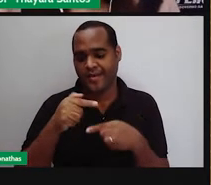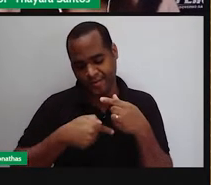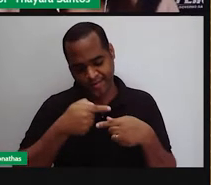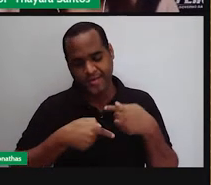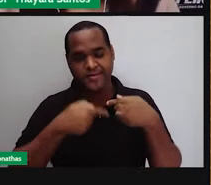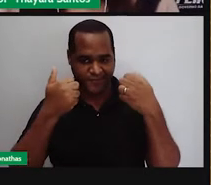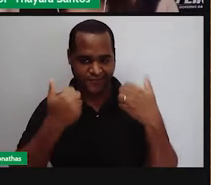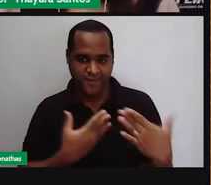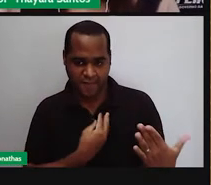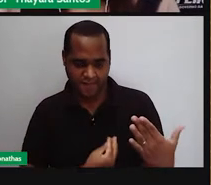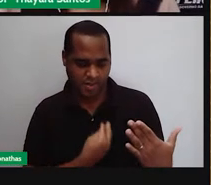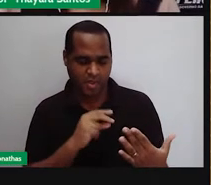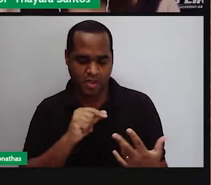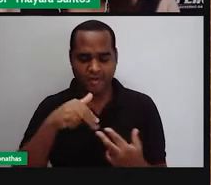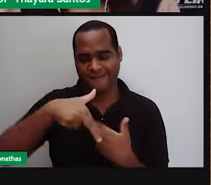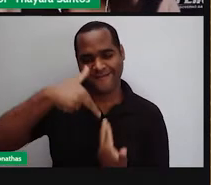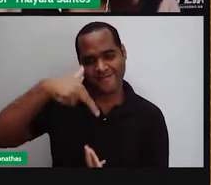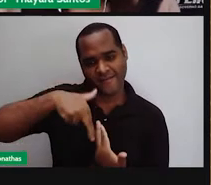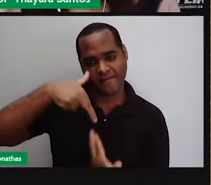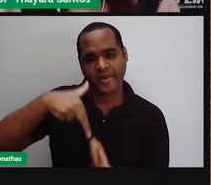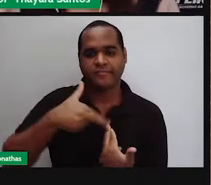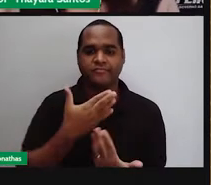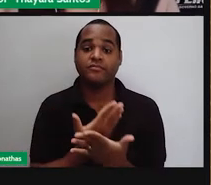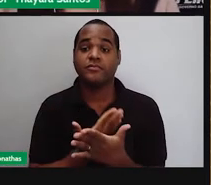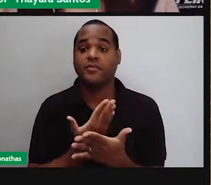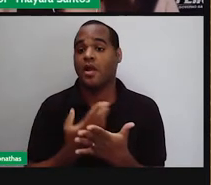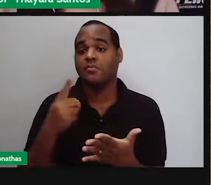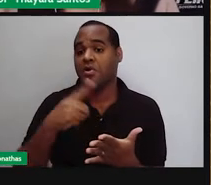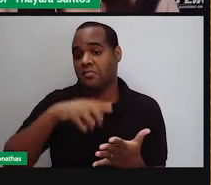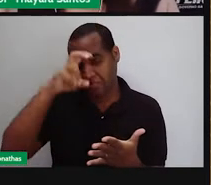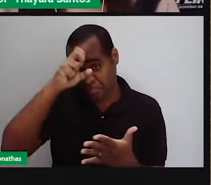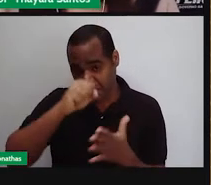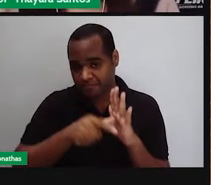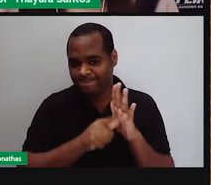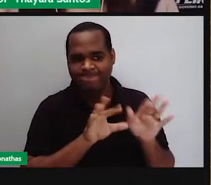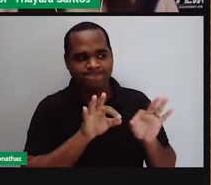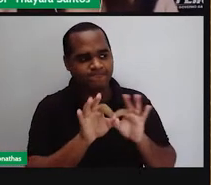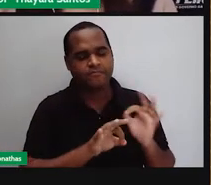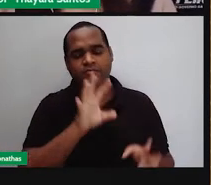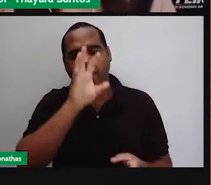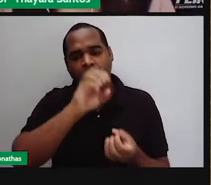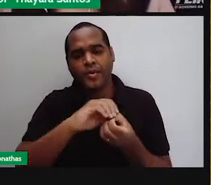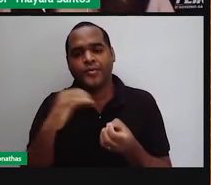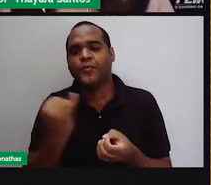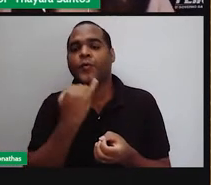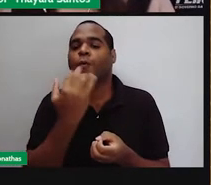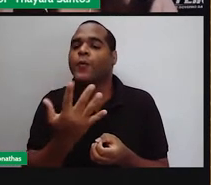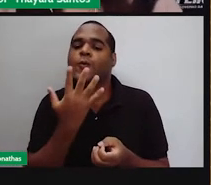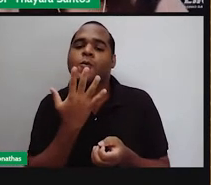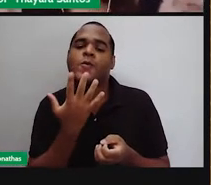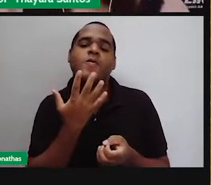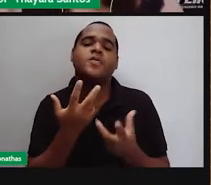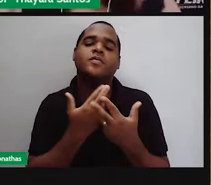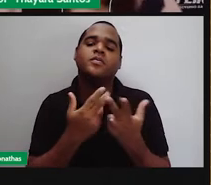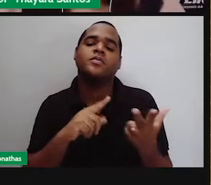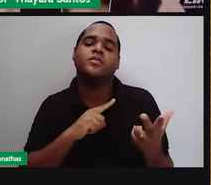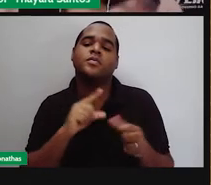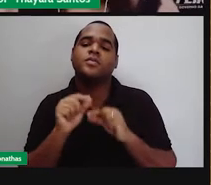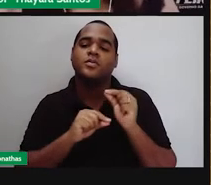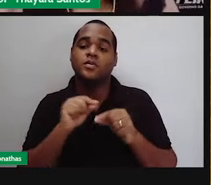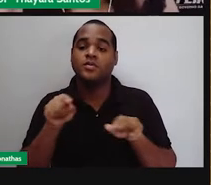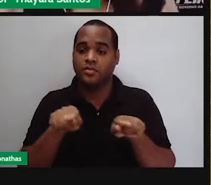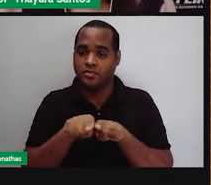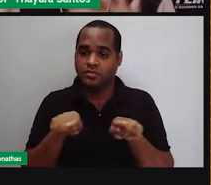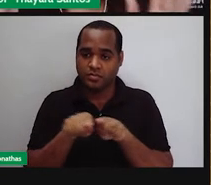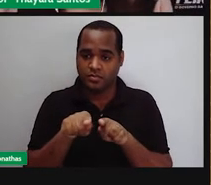genética, a pessoa já nasce daquele jeito, ela não consegue identificar algumas cores, e, em alguns casos, até ela